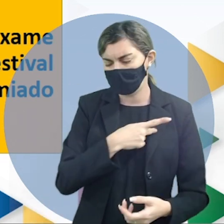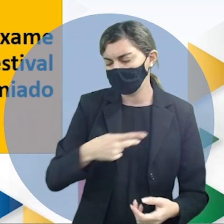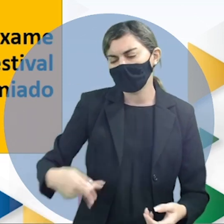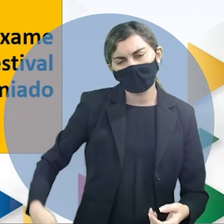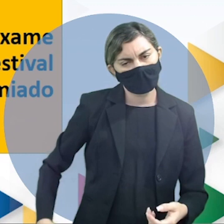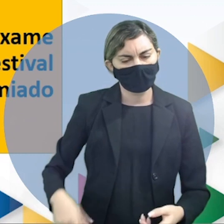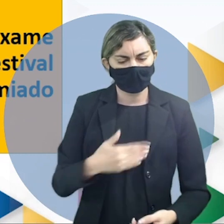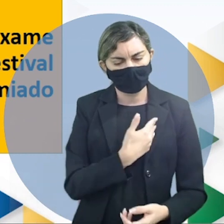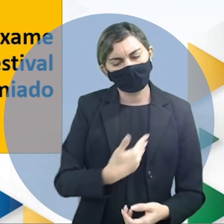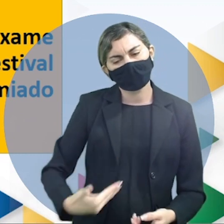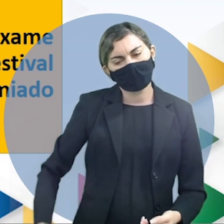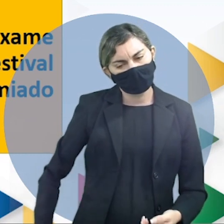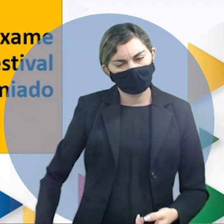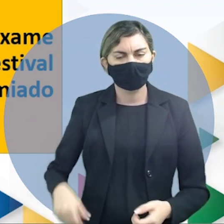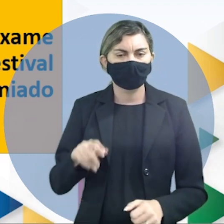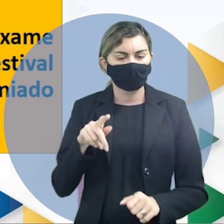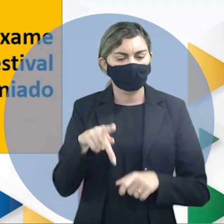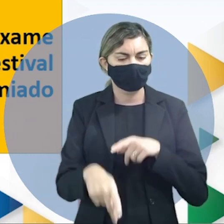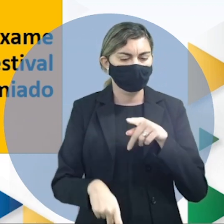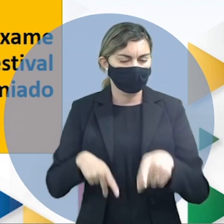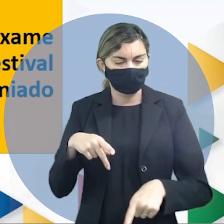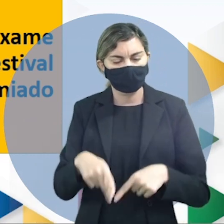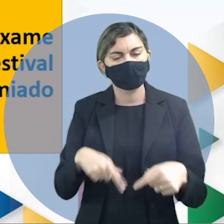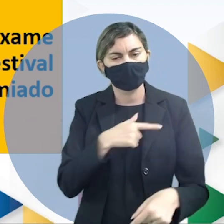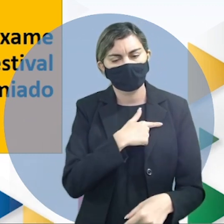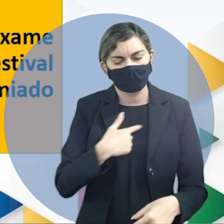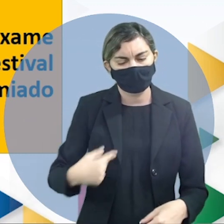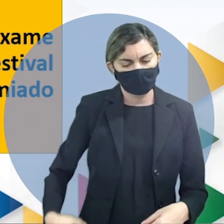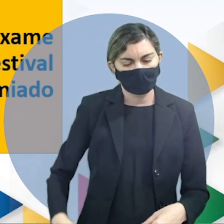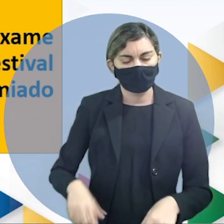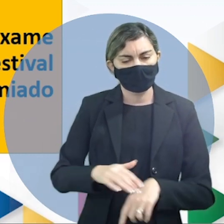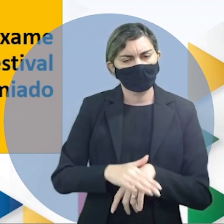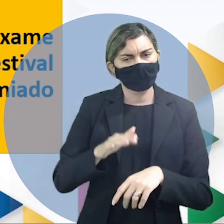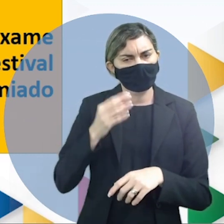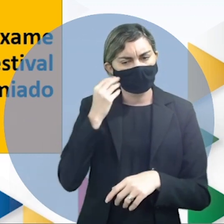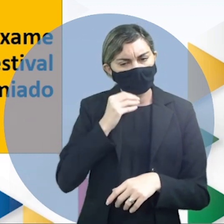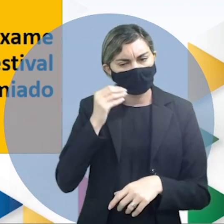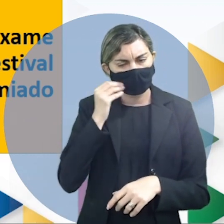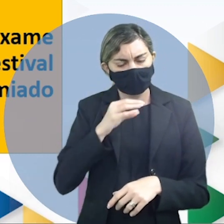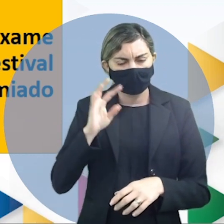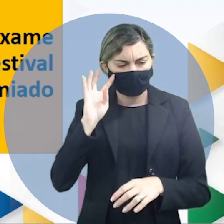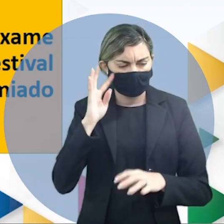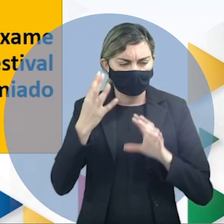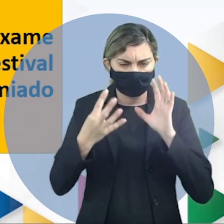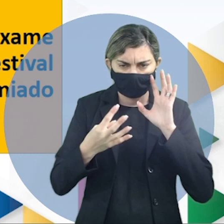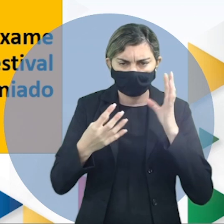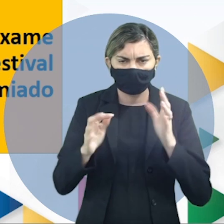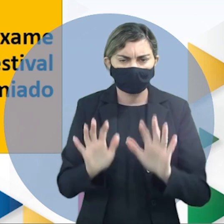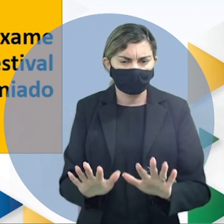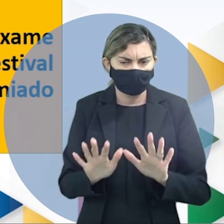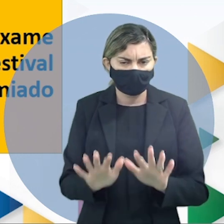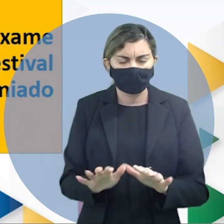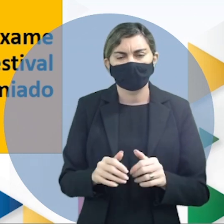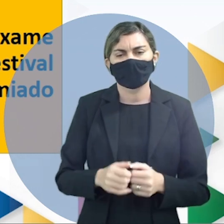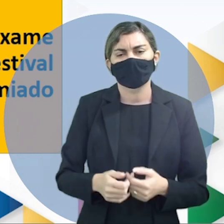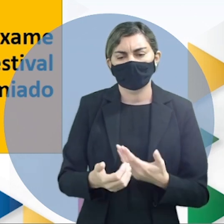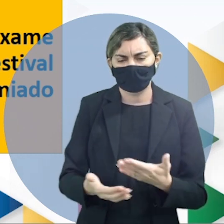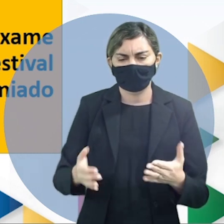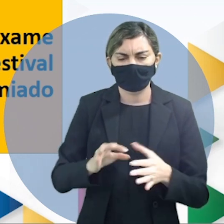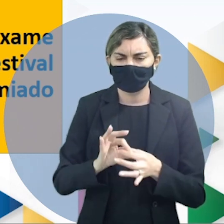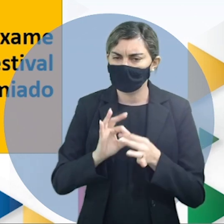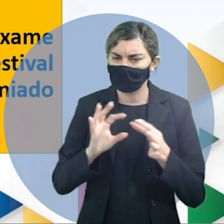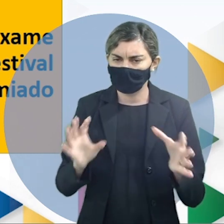do governo popular da China mas a tentativa de buscar soluções pacíficas para a